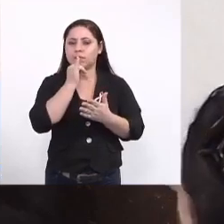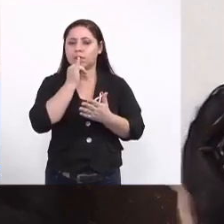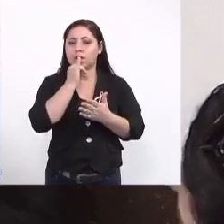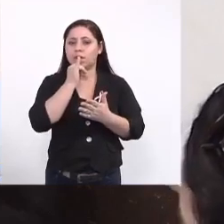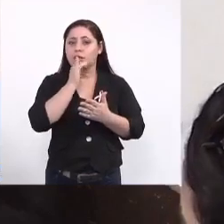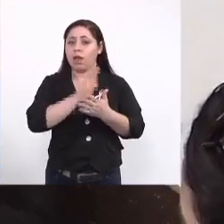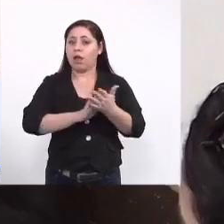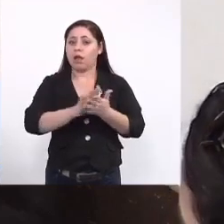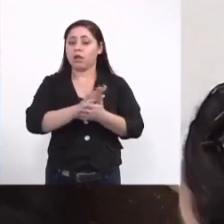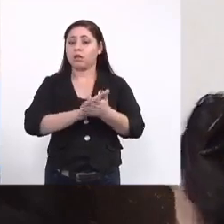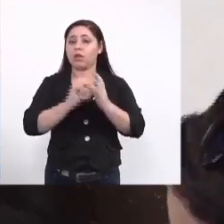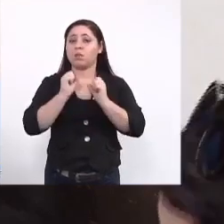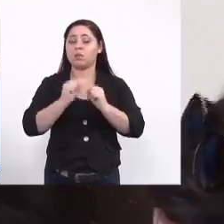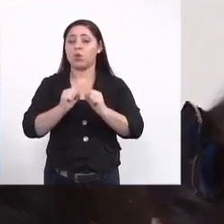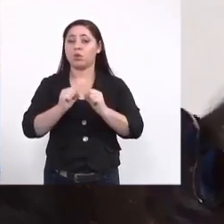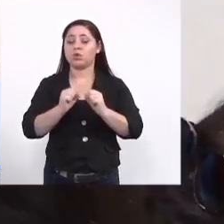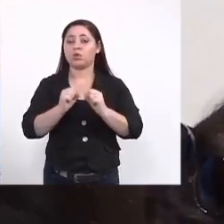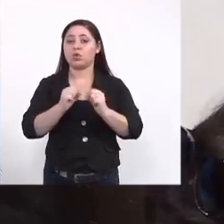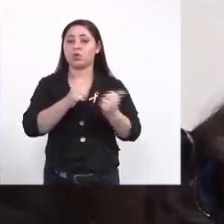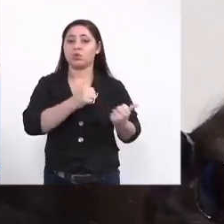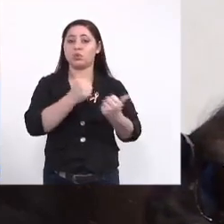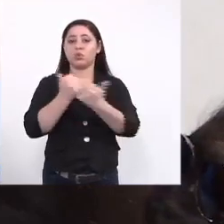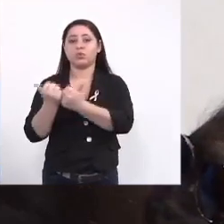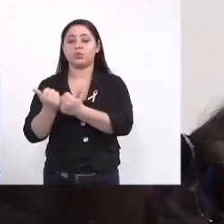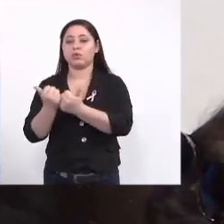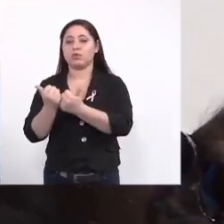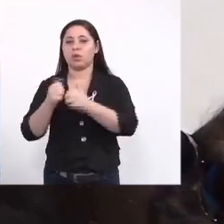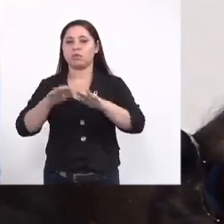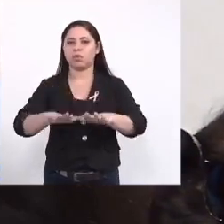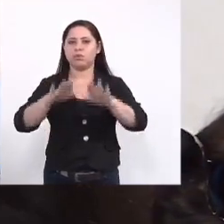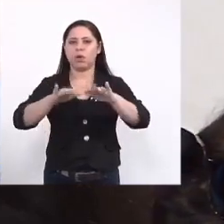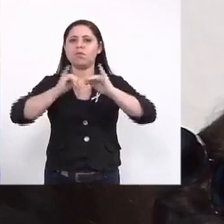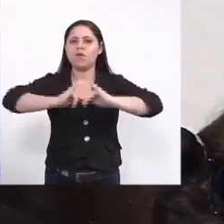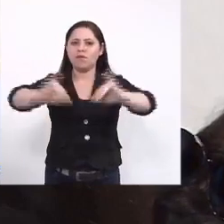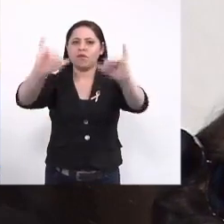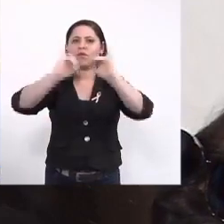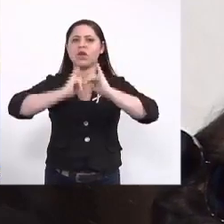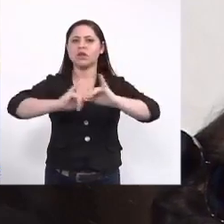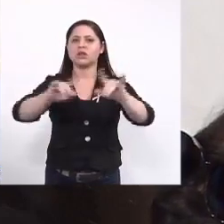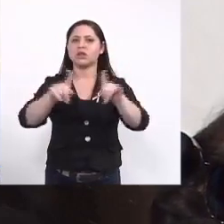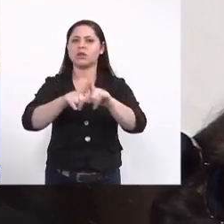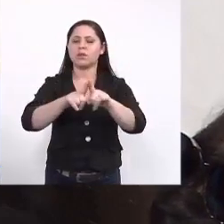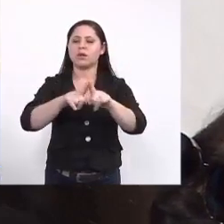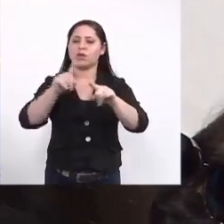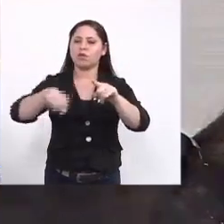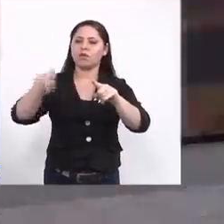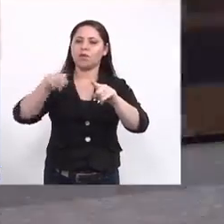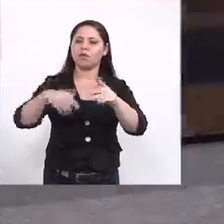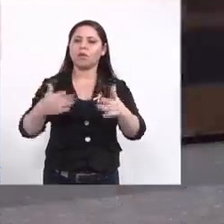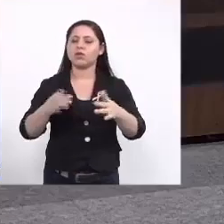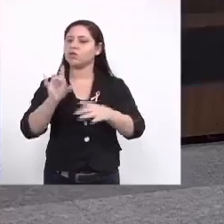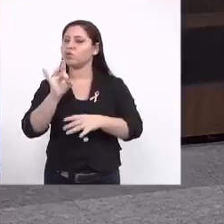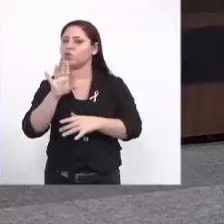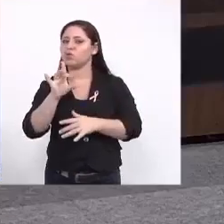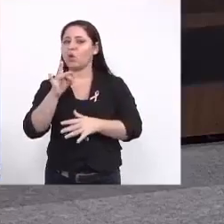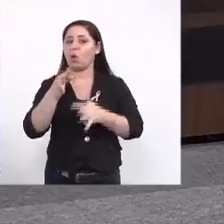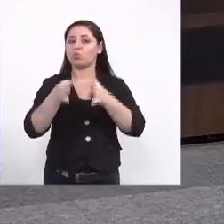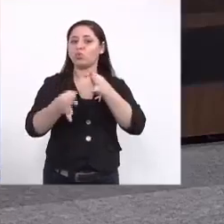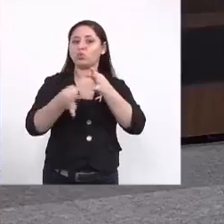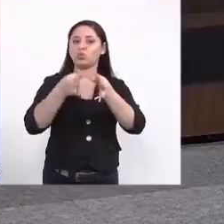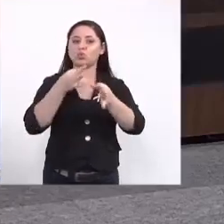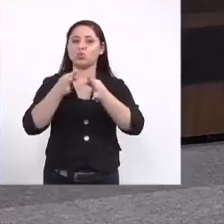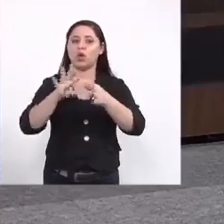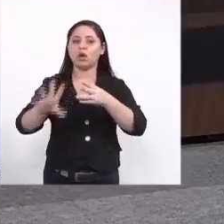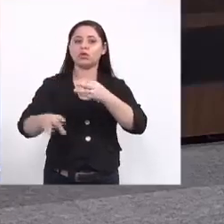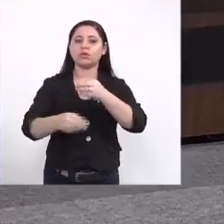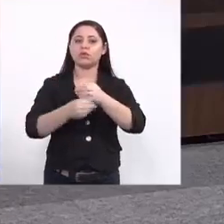deve substituir as campanhas de outros métodos de controle é somente um só